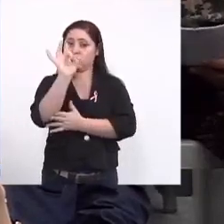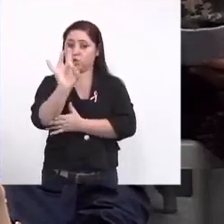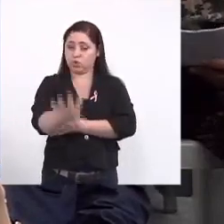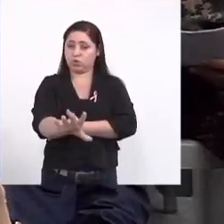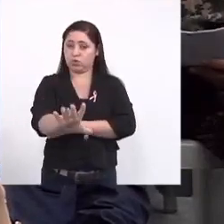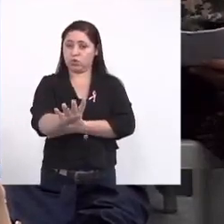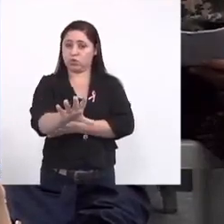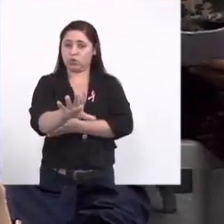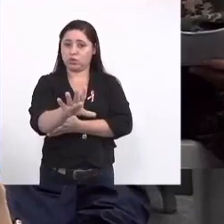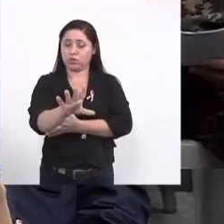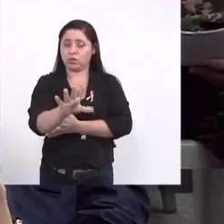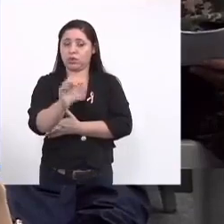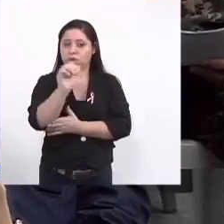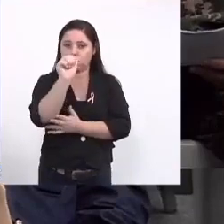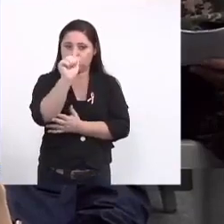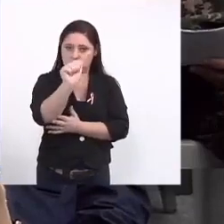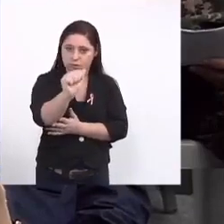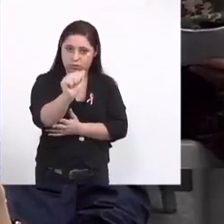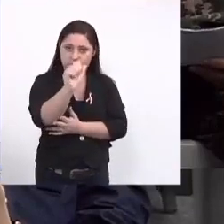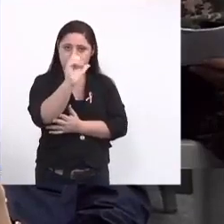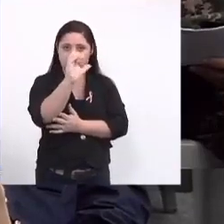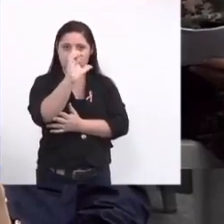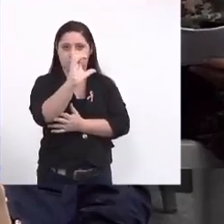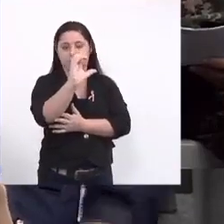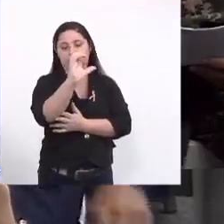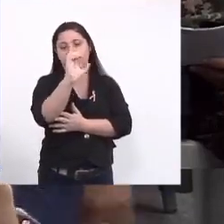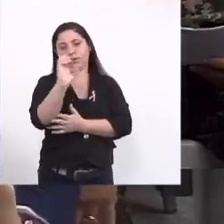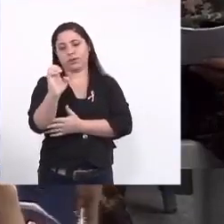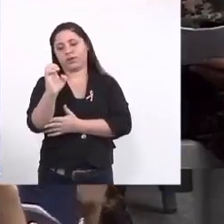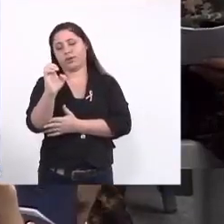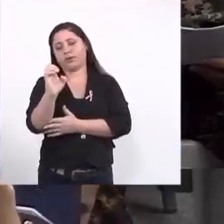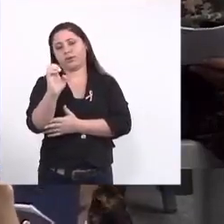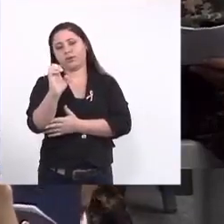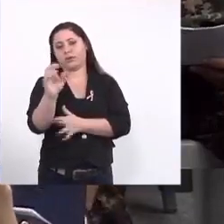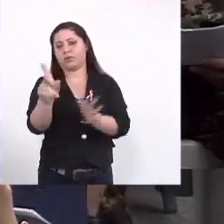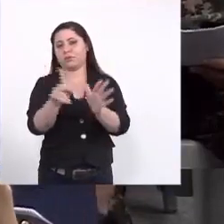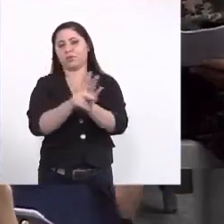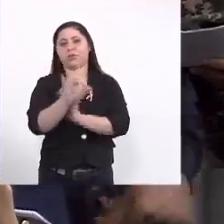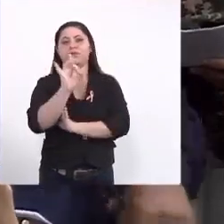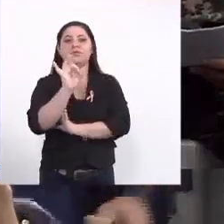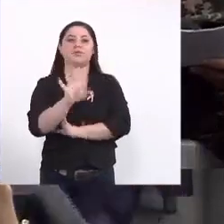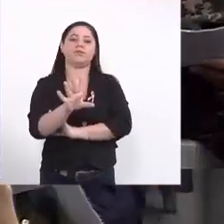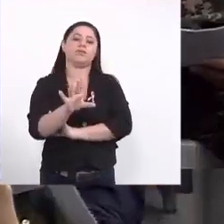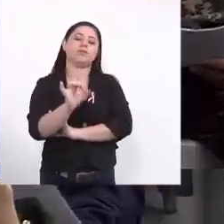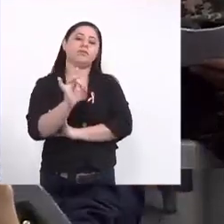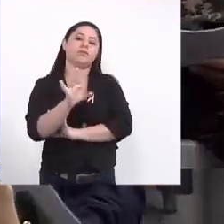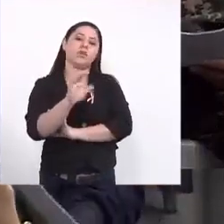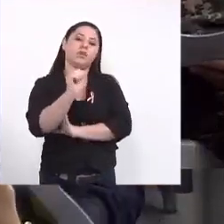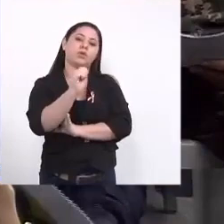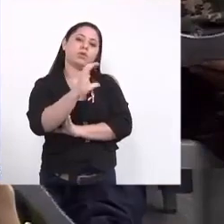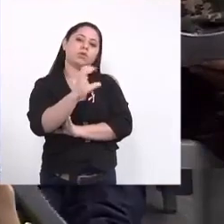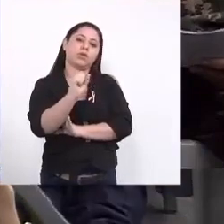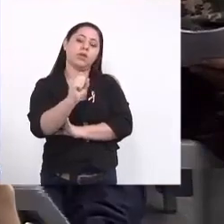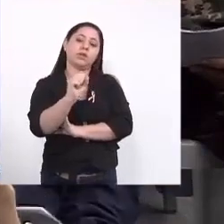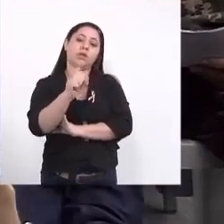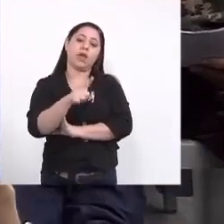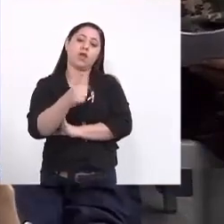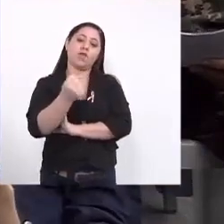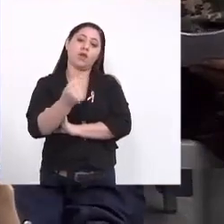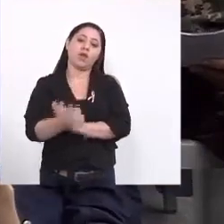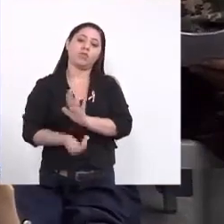ou agentes de controle a endemias comunitários é um valor